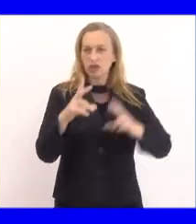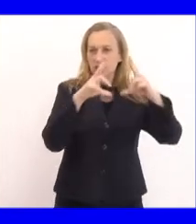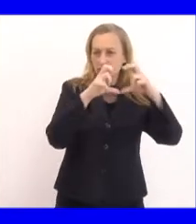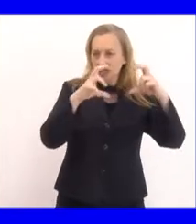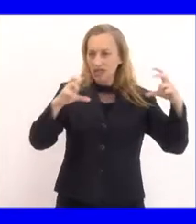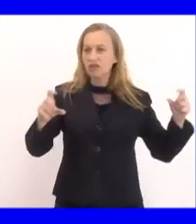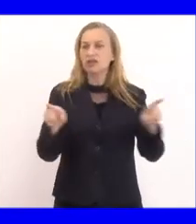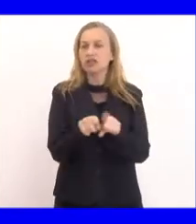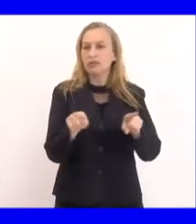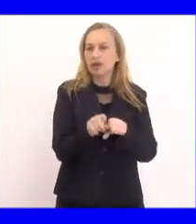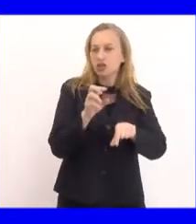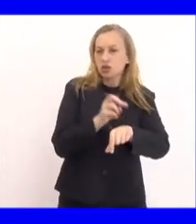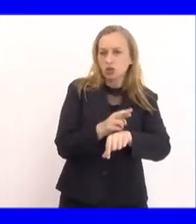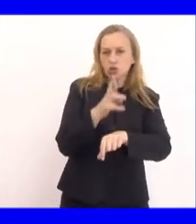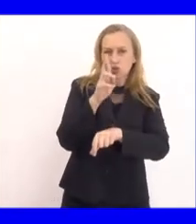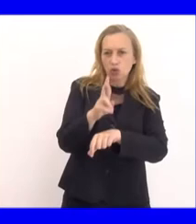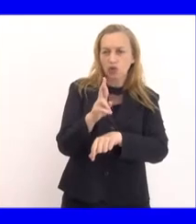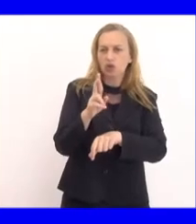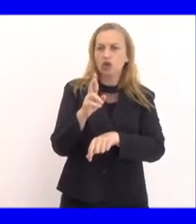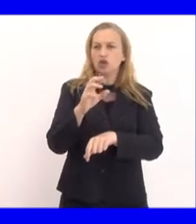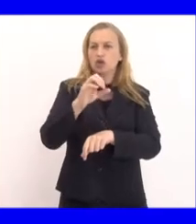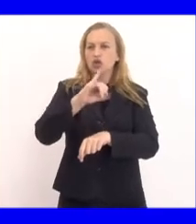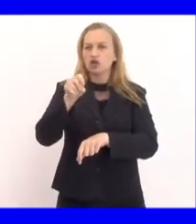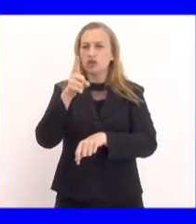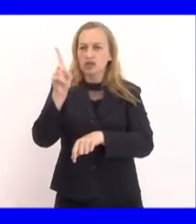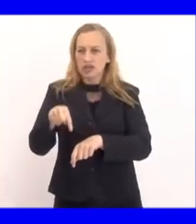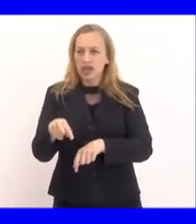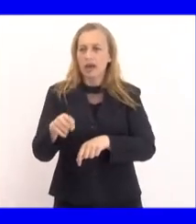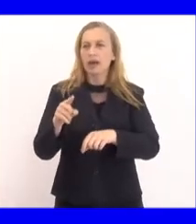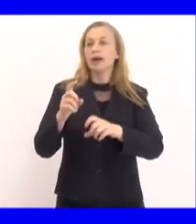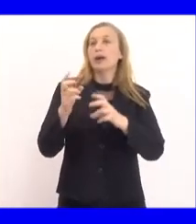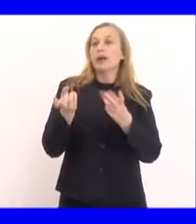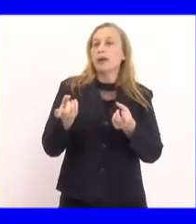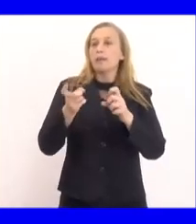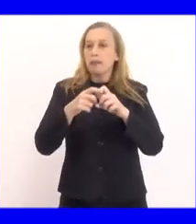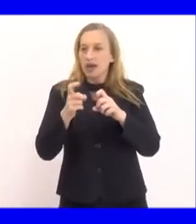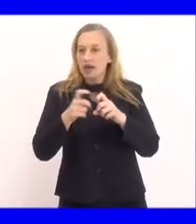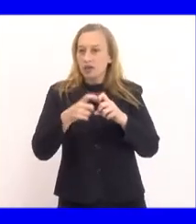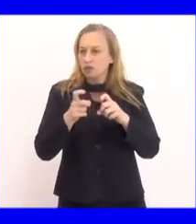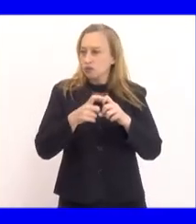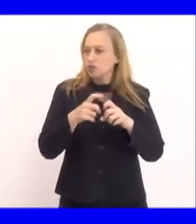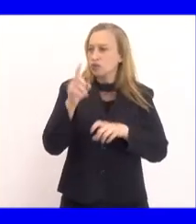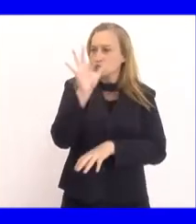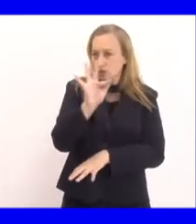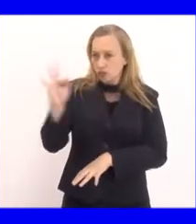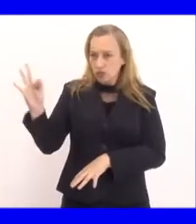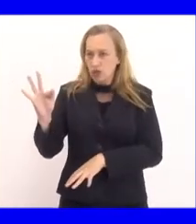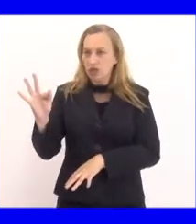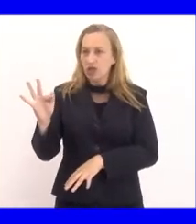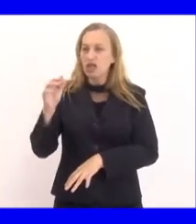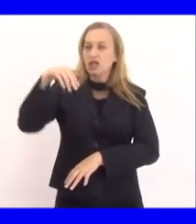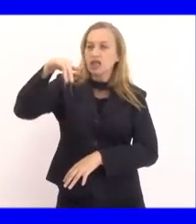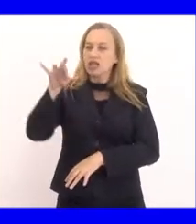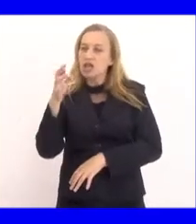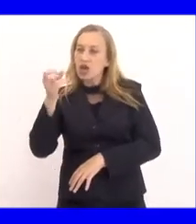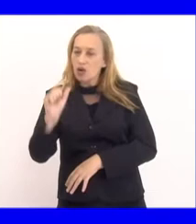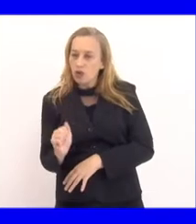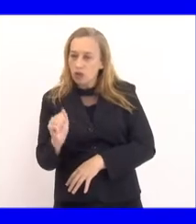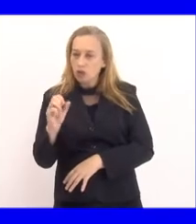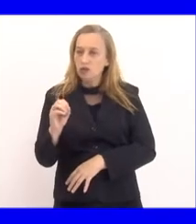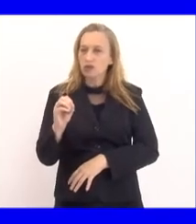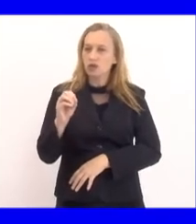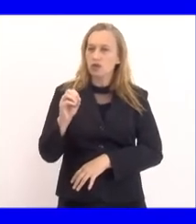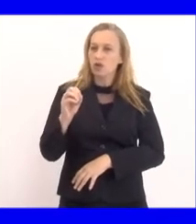E também o doutor José Augusto Nasser, médico pela Universidade Federal Fluminense, especialista em neurocirurgia na